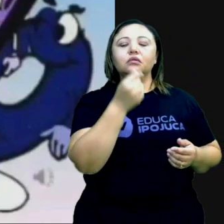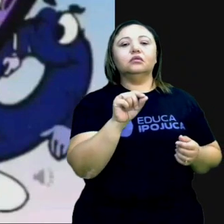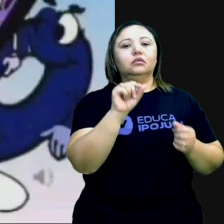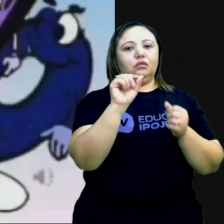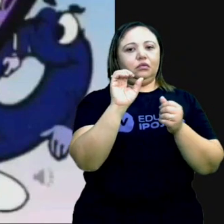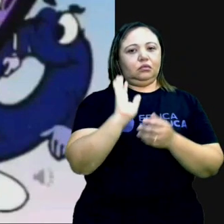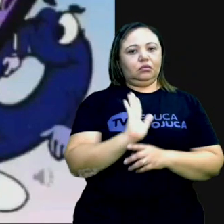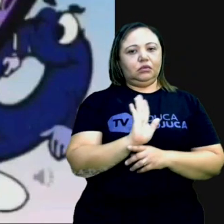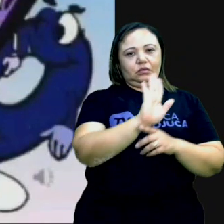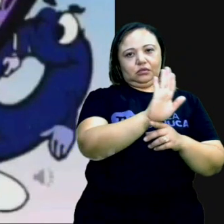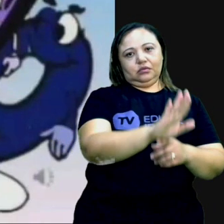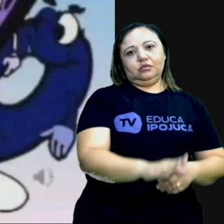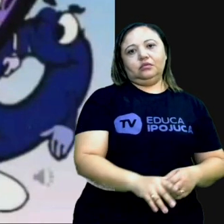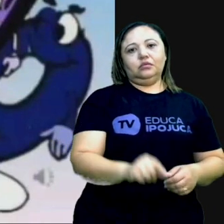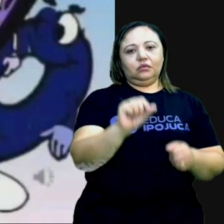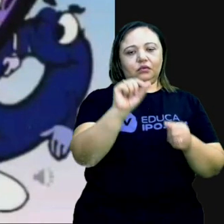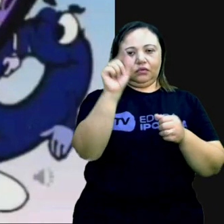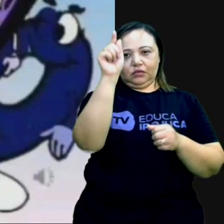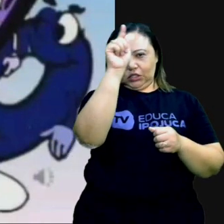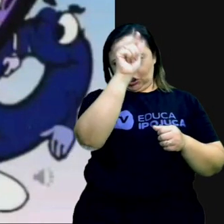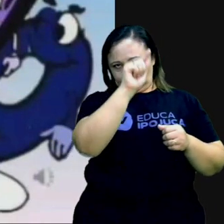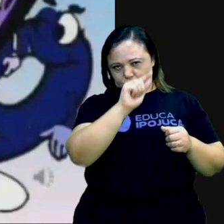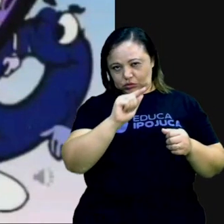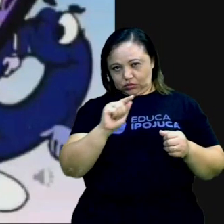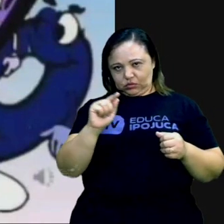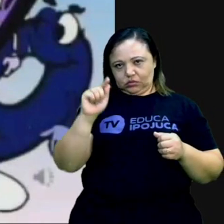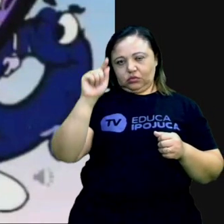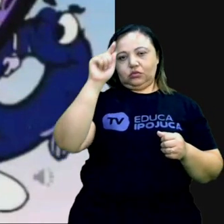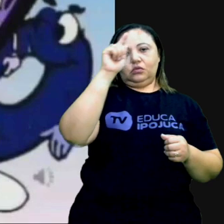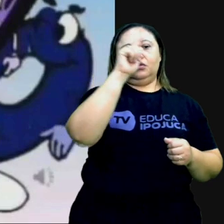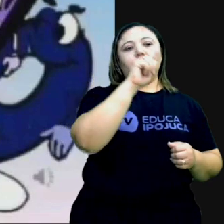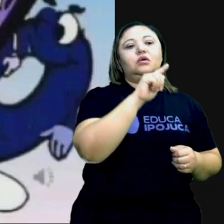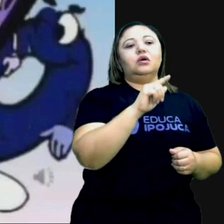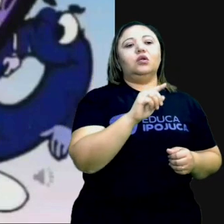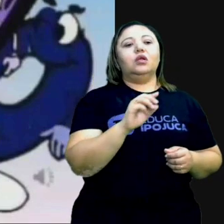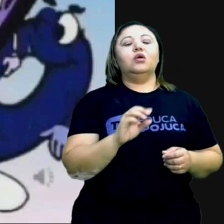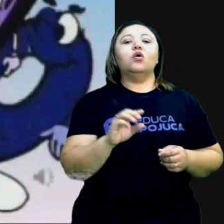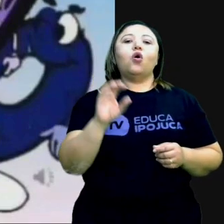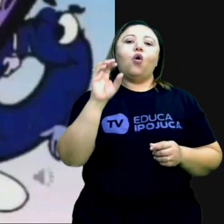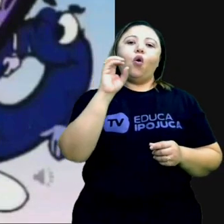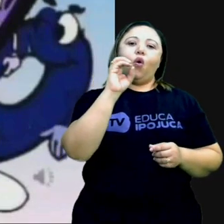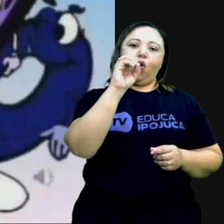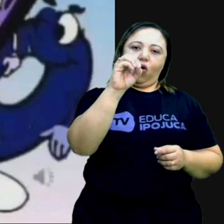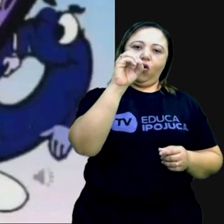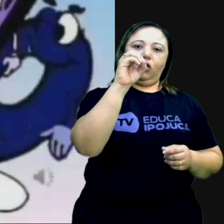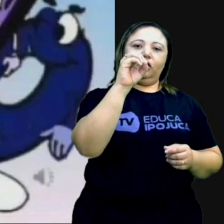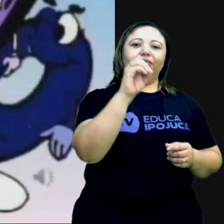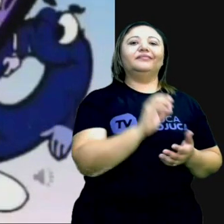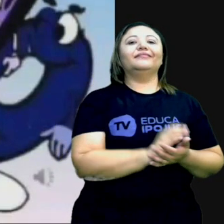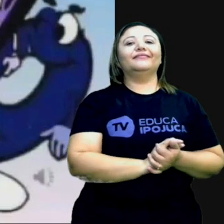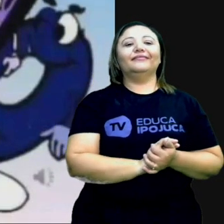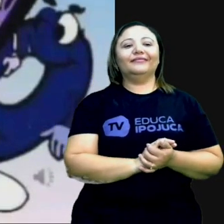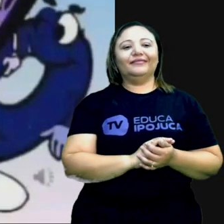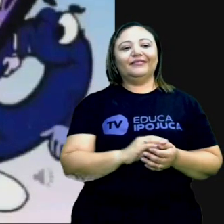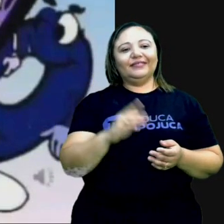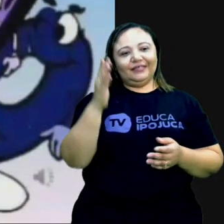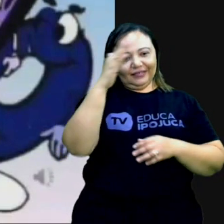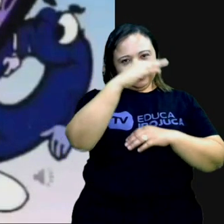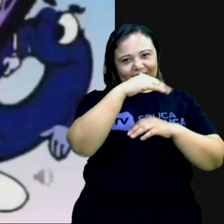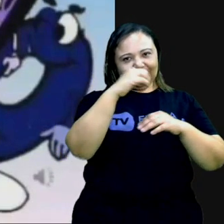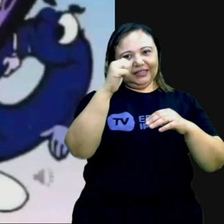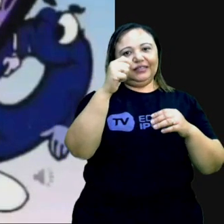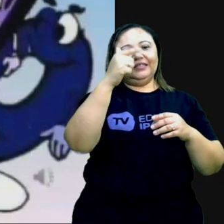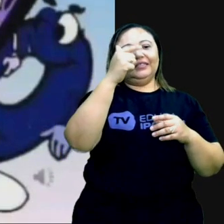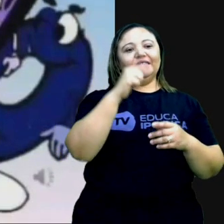para ajudar. Ele fez uma bolinha. Foi o que surgiu. A vogal O. Seu lápis, vem cá!